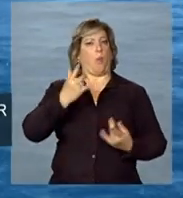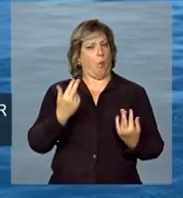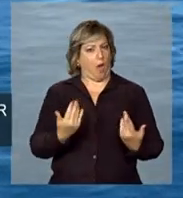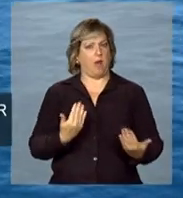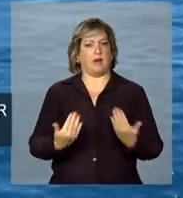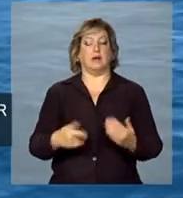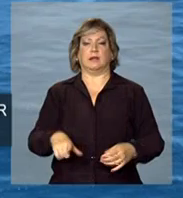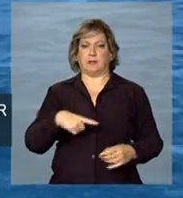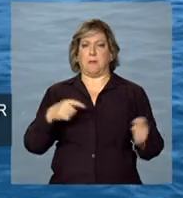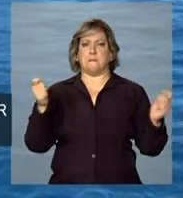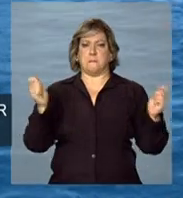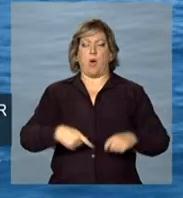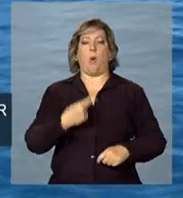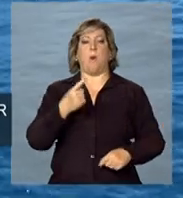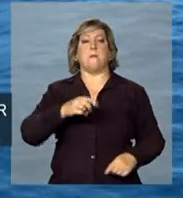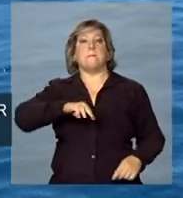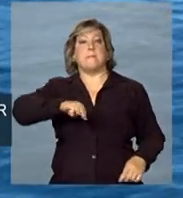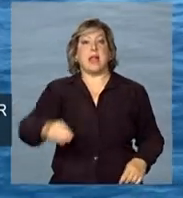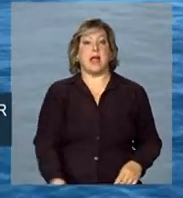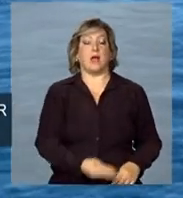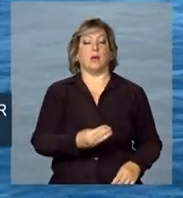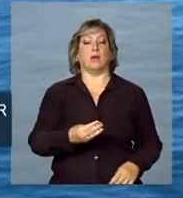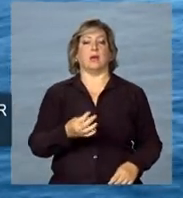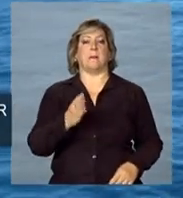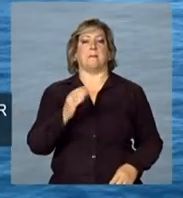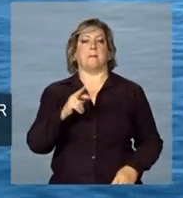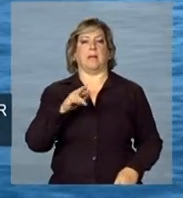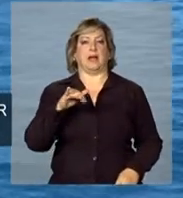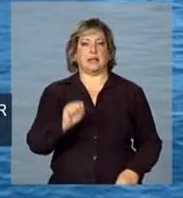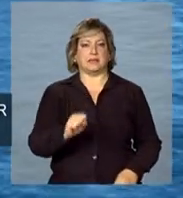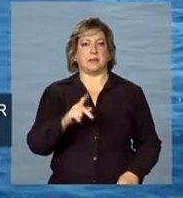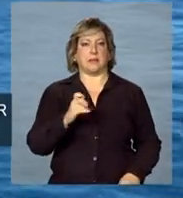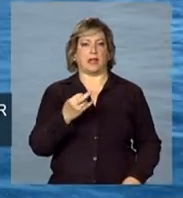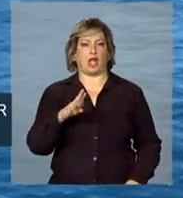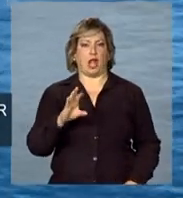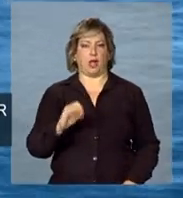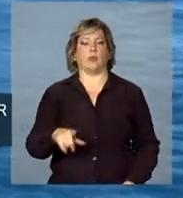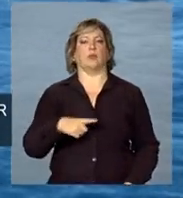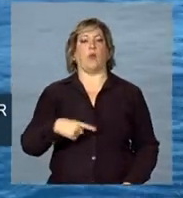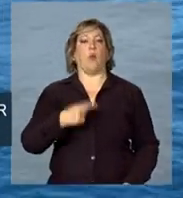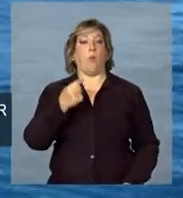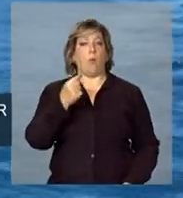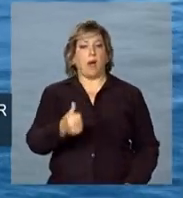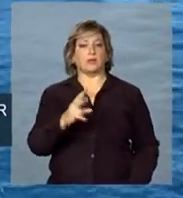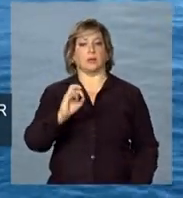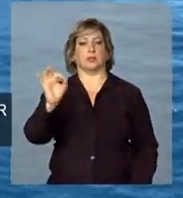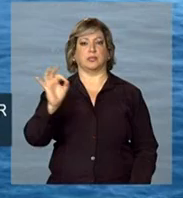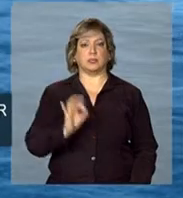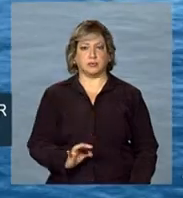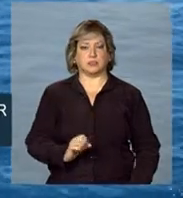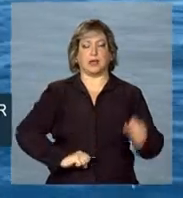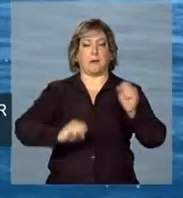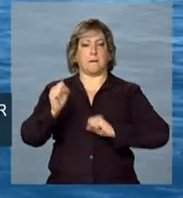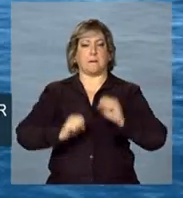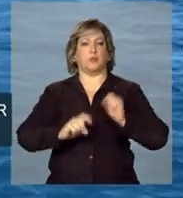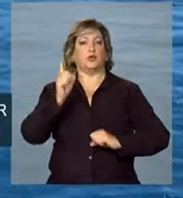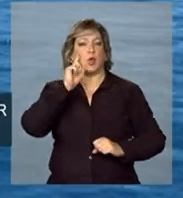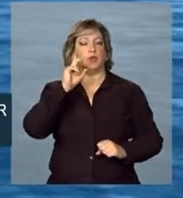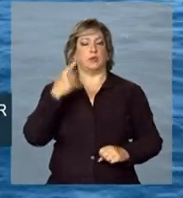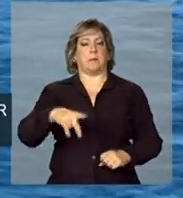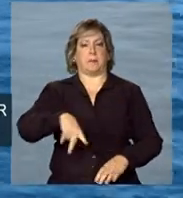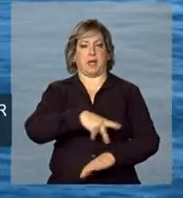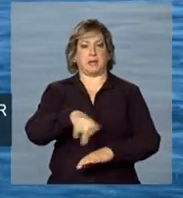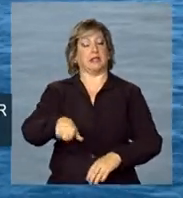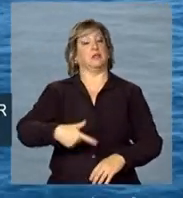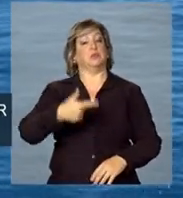transportar um milhão de barris de petróleo, quase metade da produção diária do país. É o segundo construído